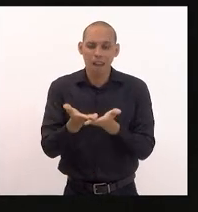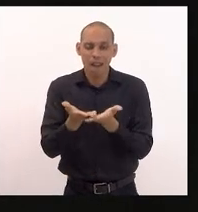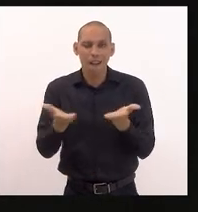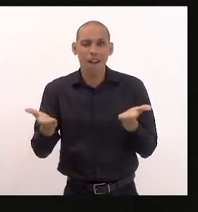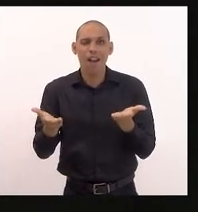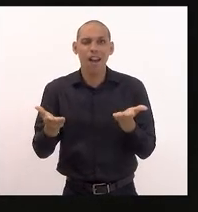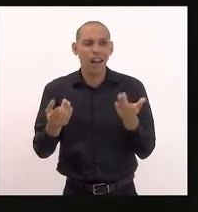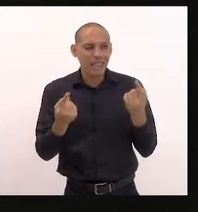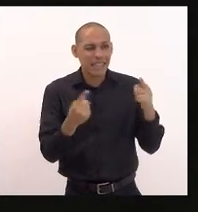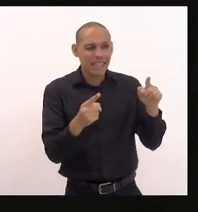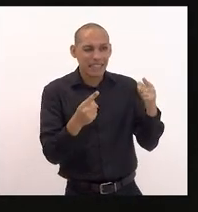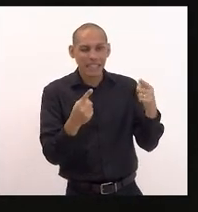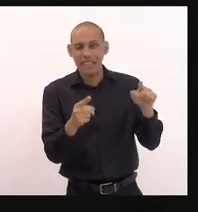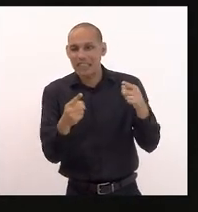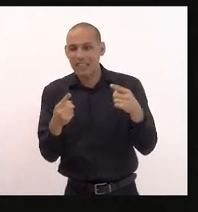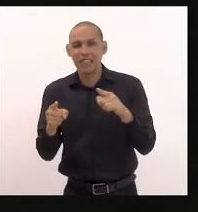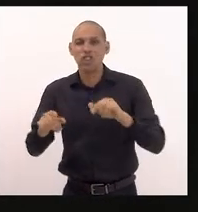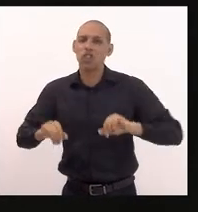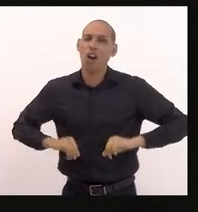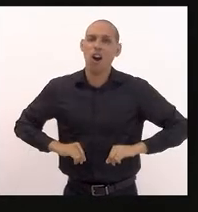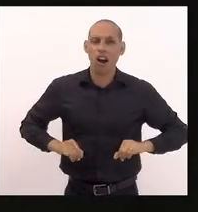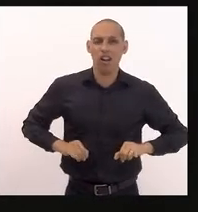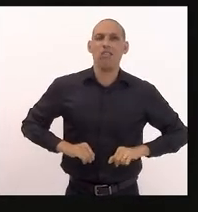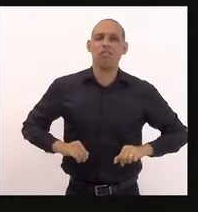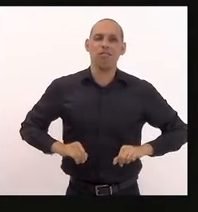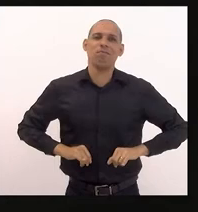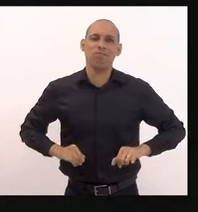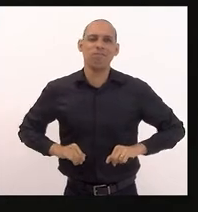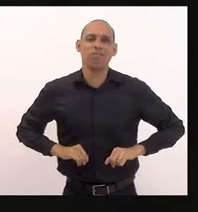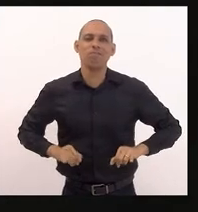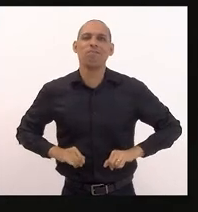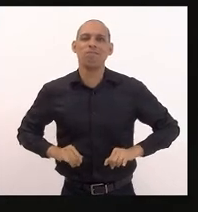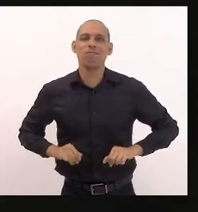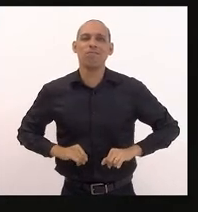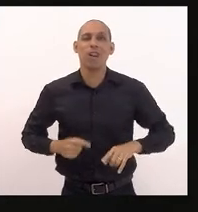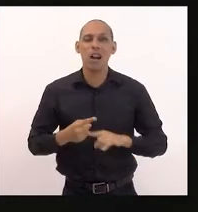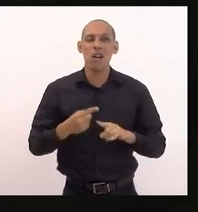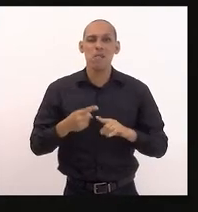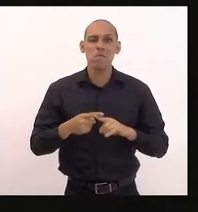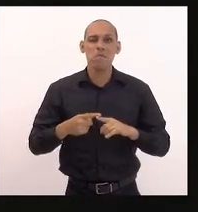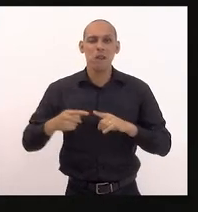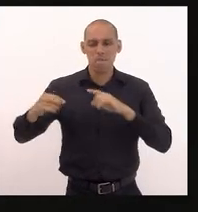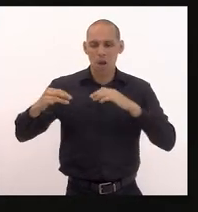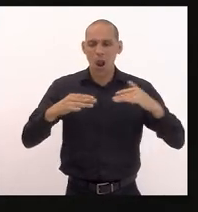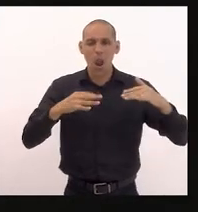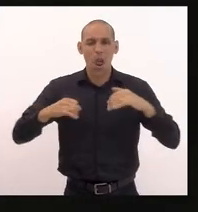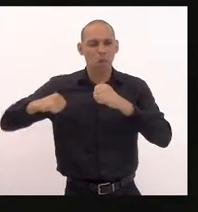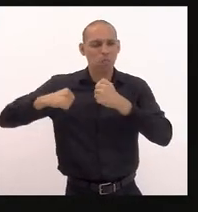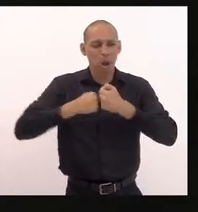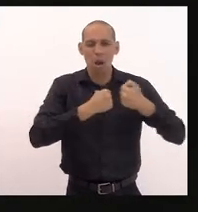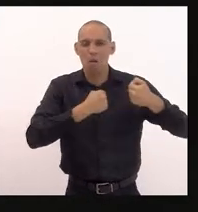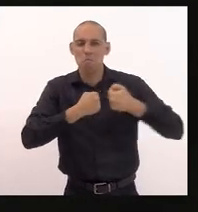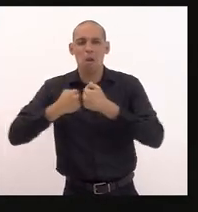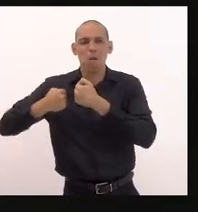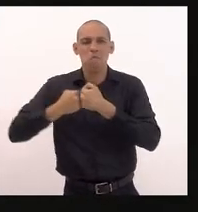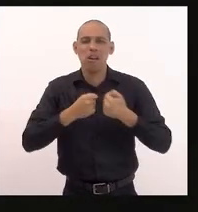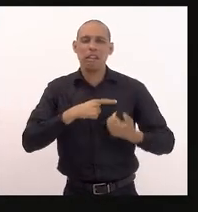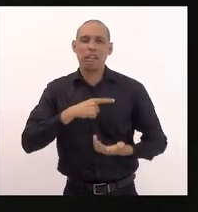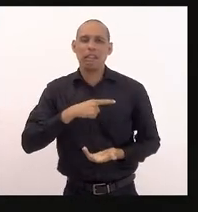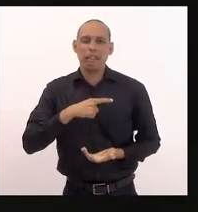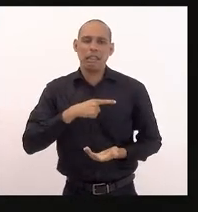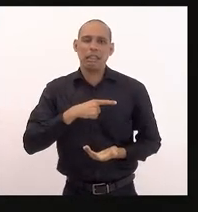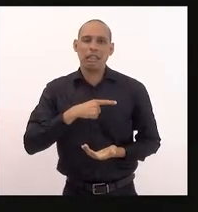alcançadas por um dano um dano colateral que interfere diretamente na